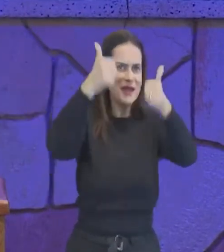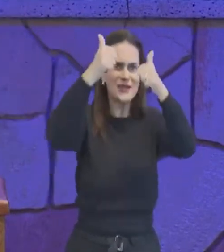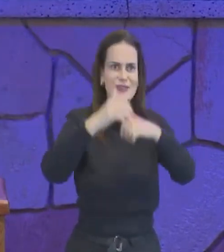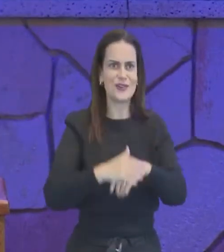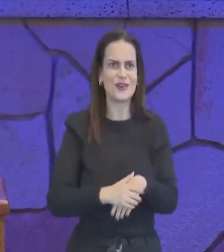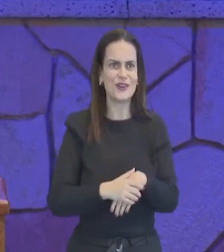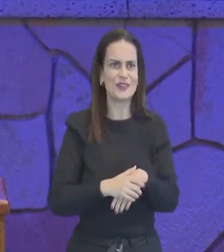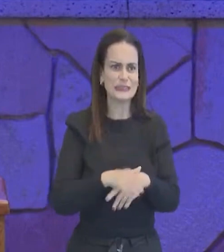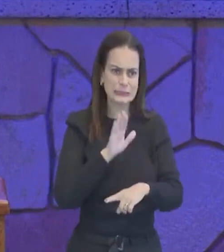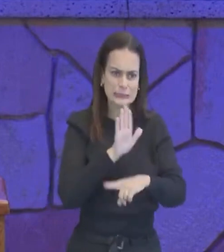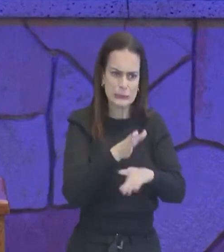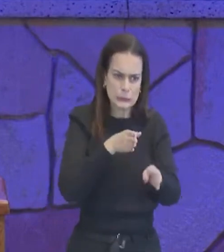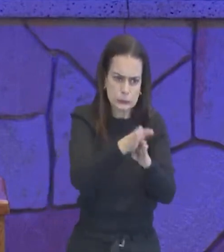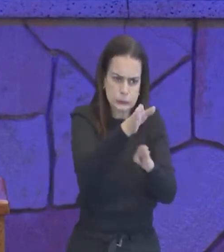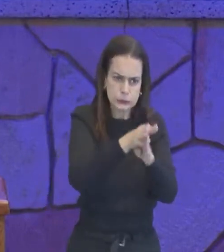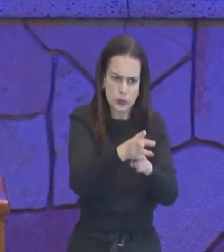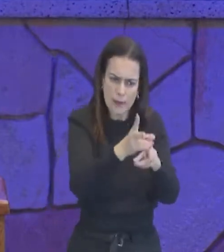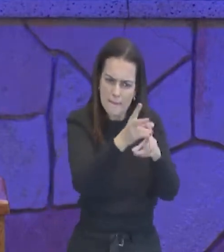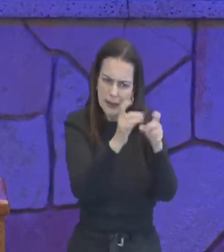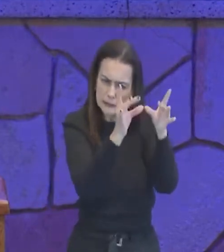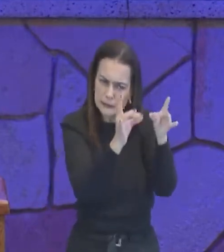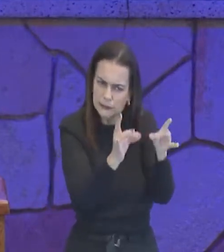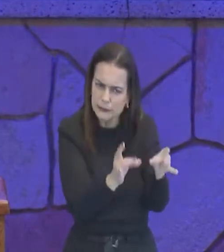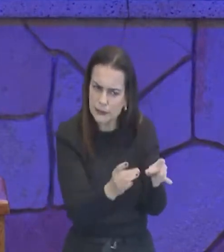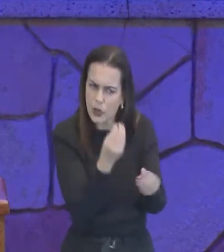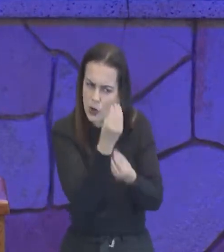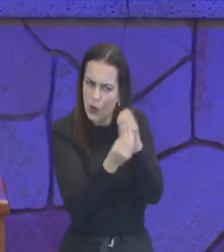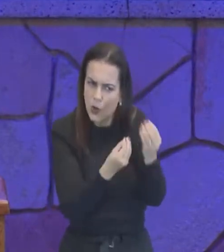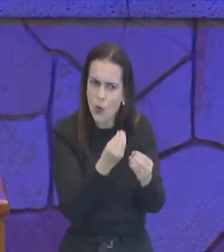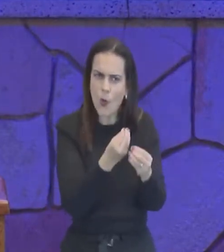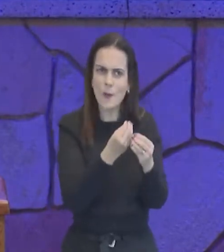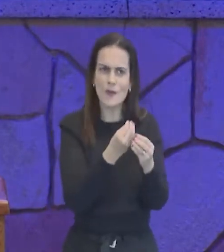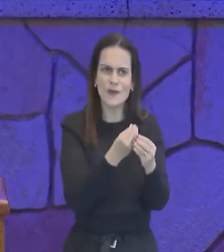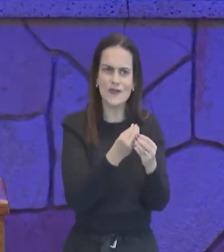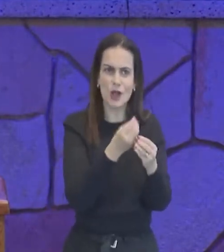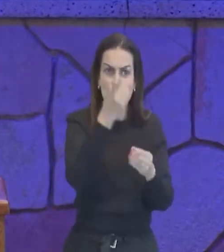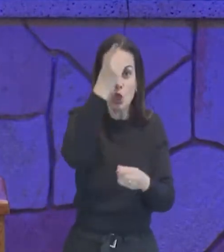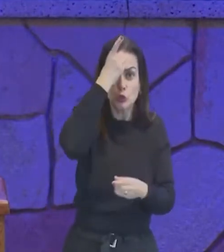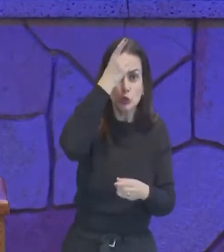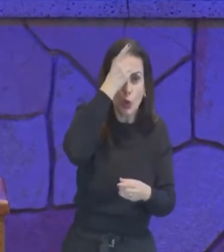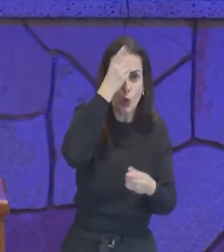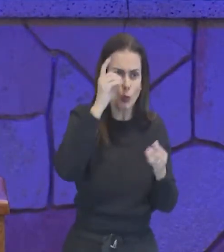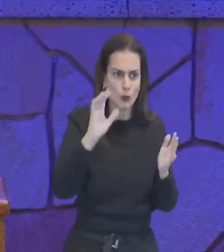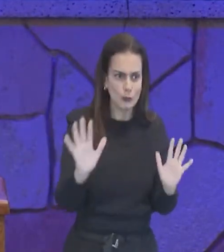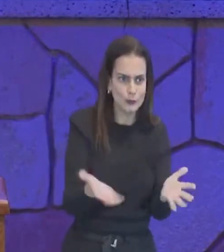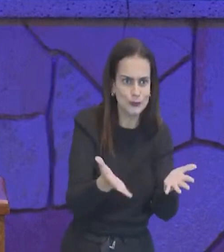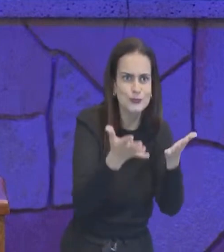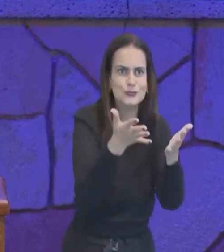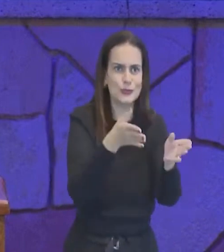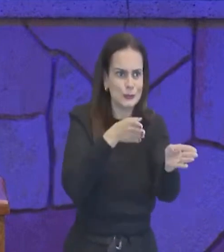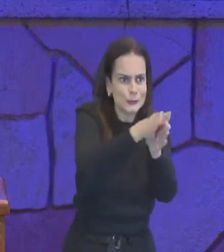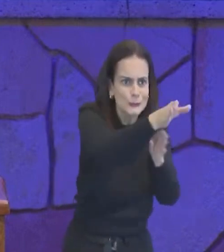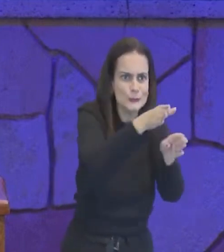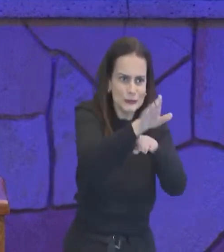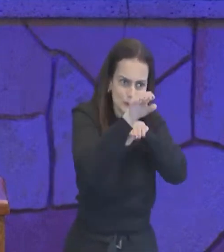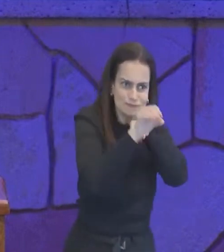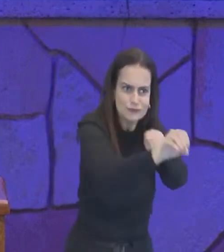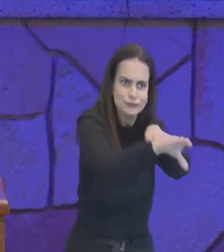teu irmão, perceba o teu irmão, perceba a vocação, perceba o estilo, perceba a dedicação,